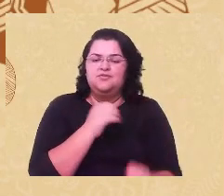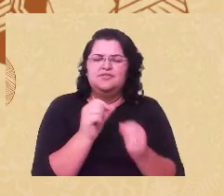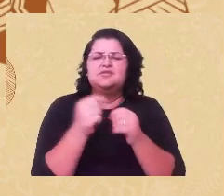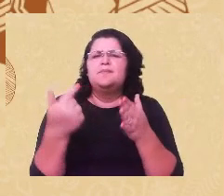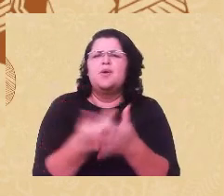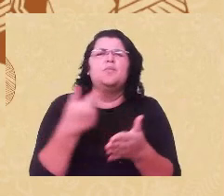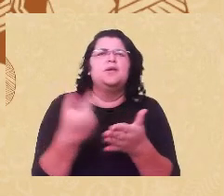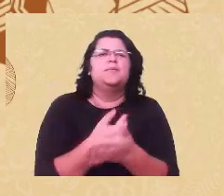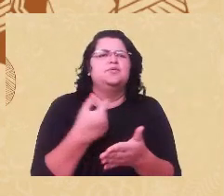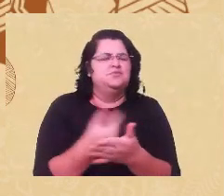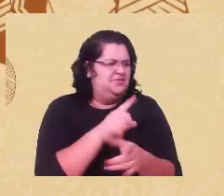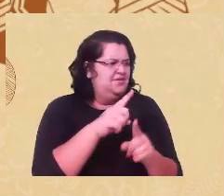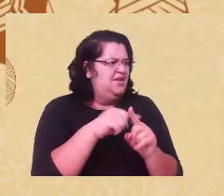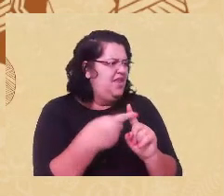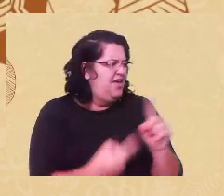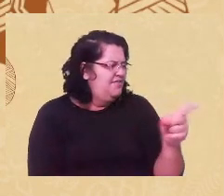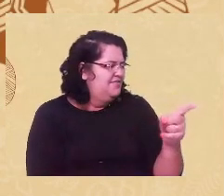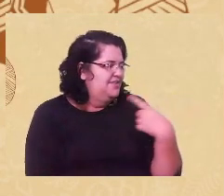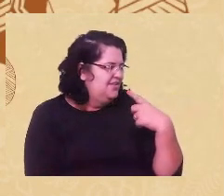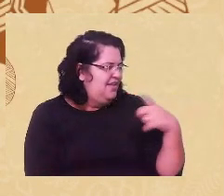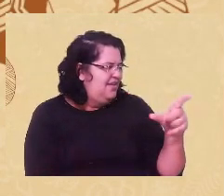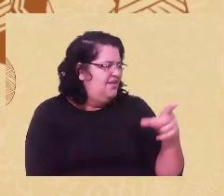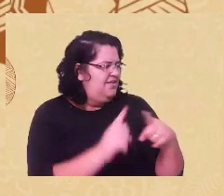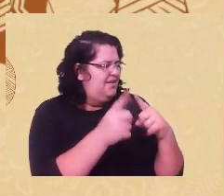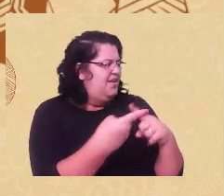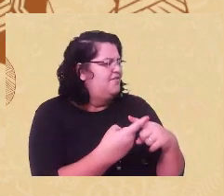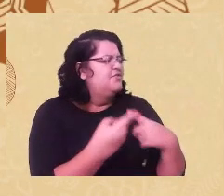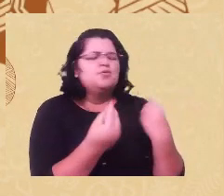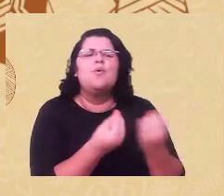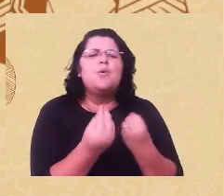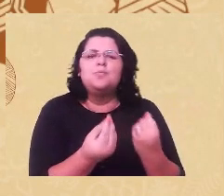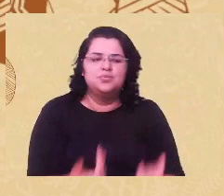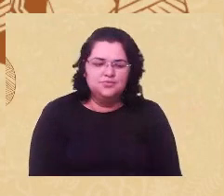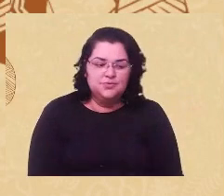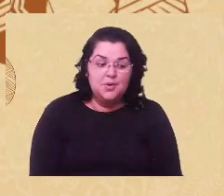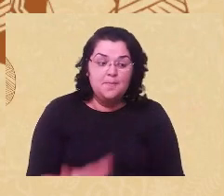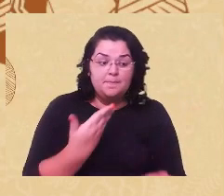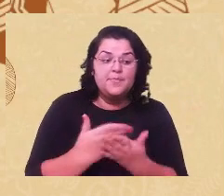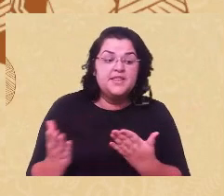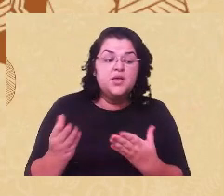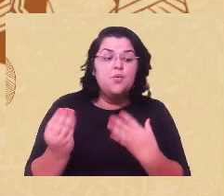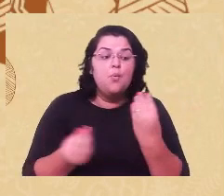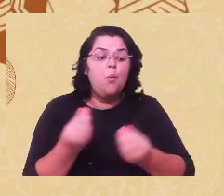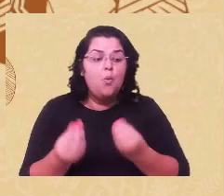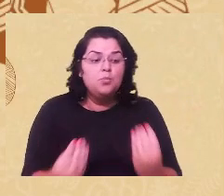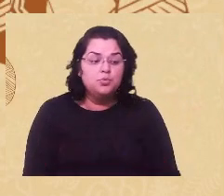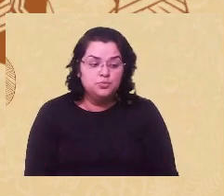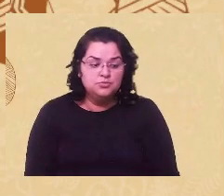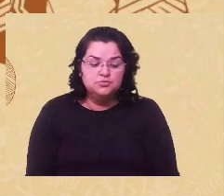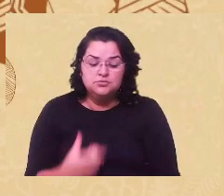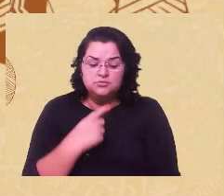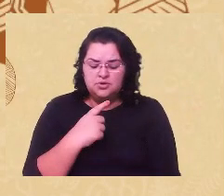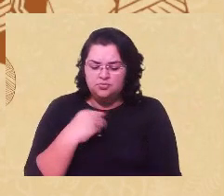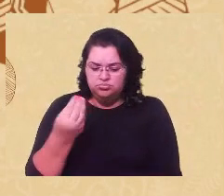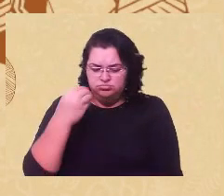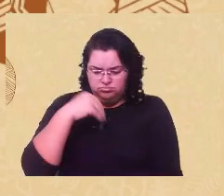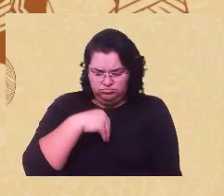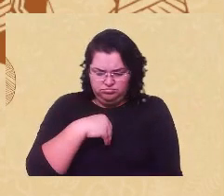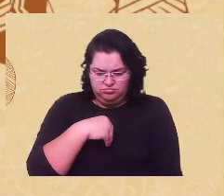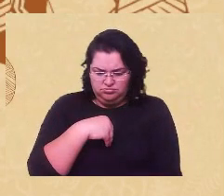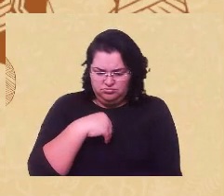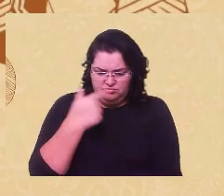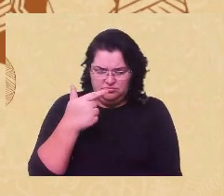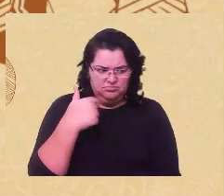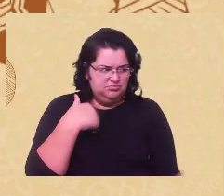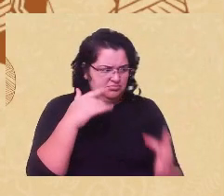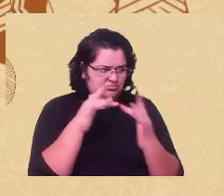você estava grávida? Ninguém sabia que você estava grávida. Como foi isso? E você perdeu como? E como você está agora? Ela não tinha nenhuma intimidade comigo,